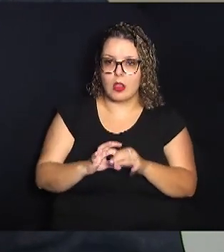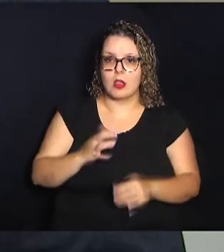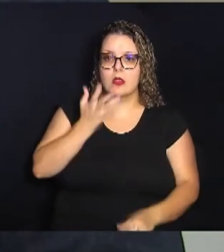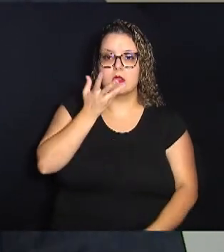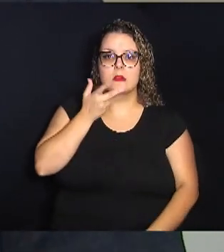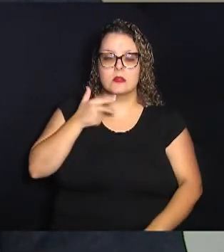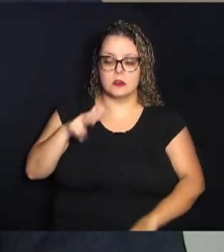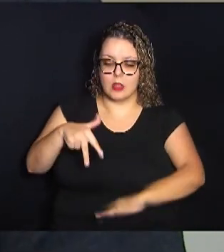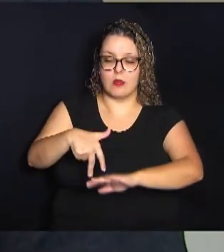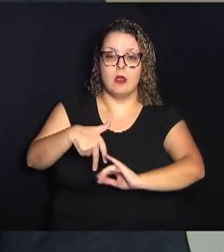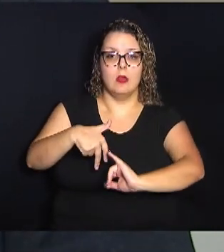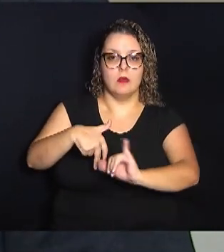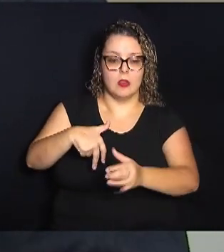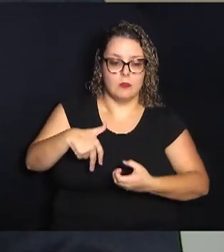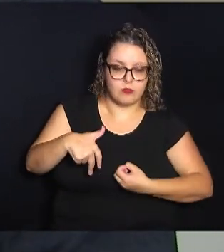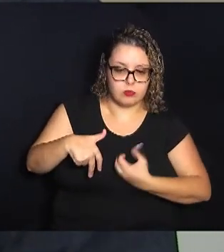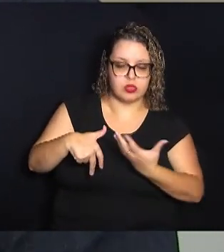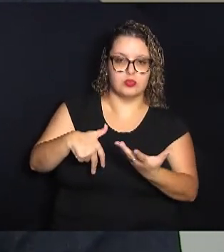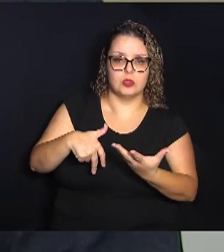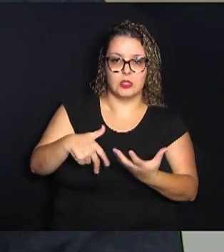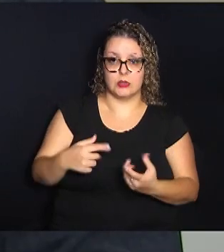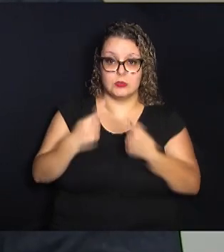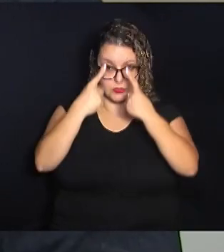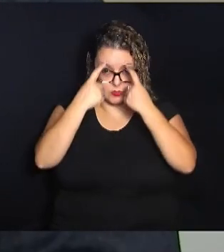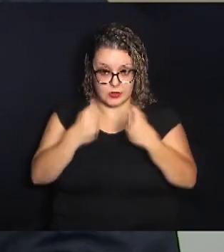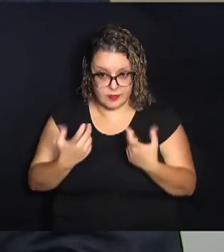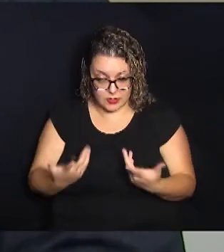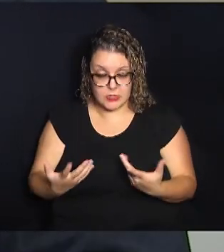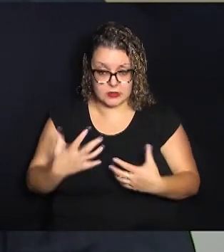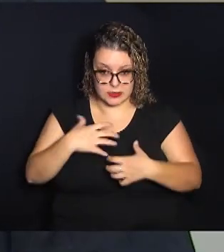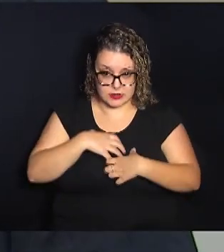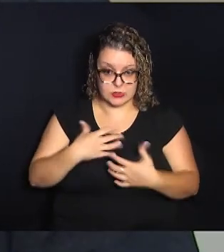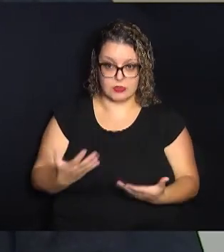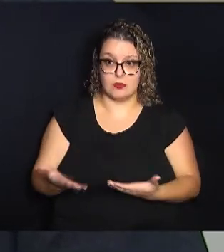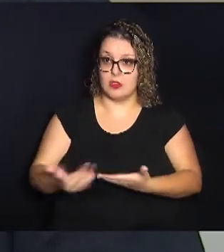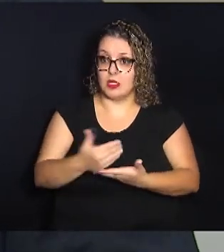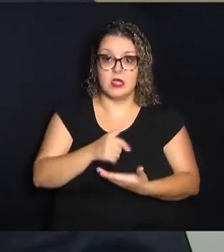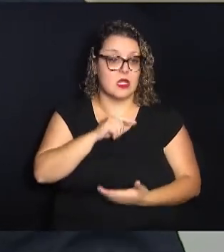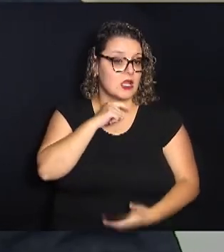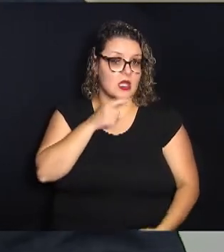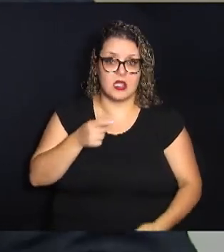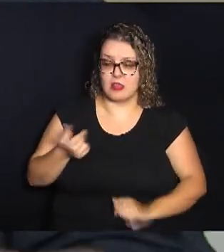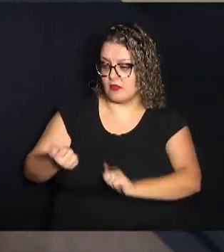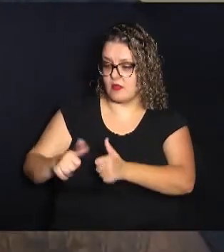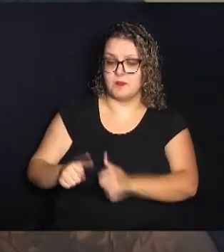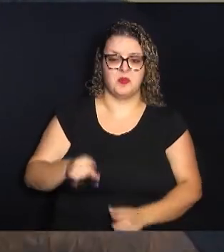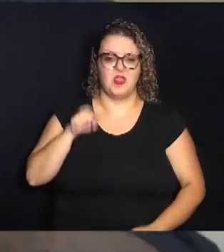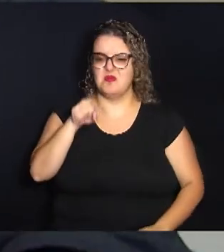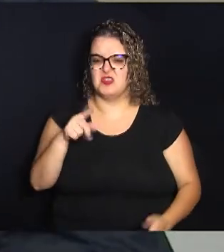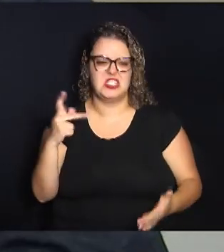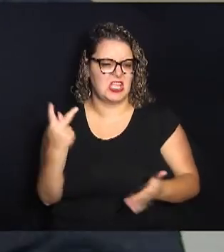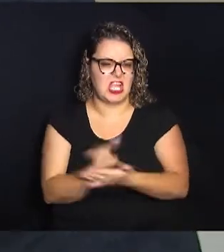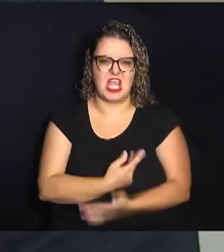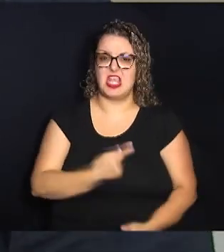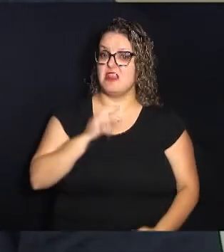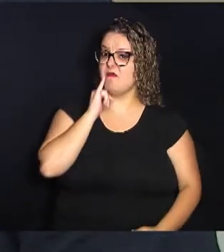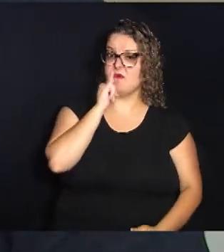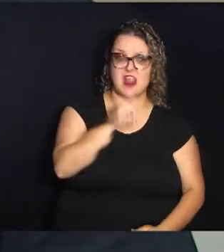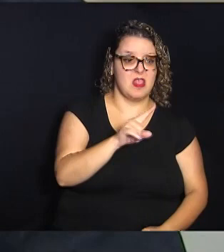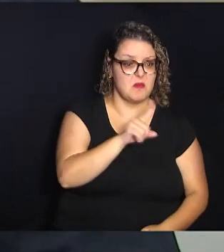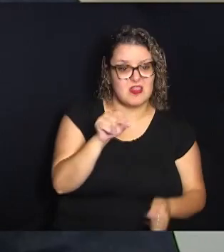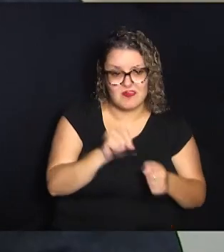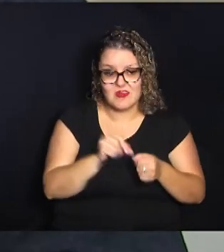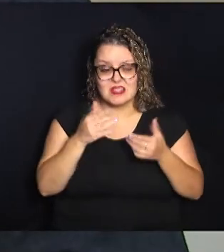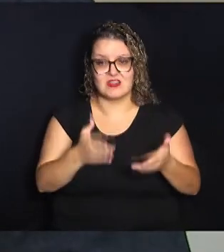sobre essa agressão, ela vai ser cuidada, acolhida, e ninguém vai julgar, vai dizer, olha, você está errado, eu falei para você não fazer